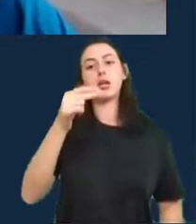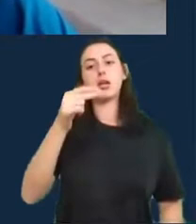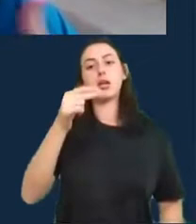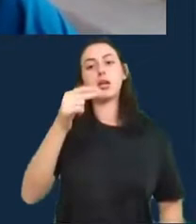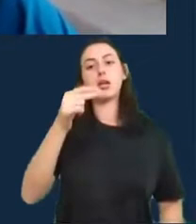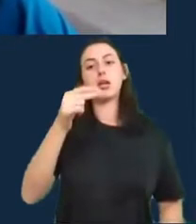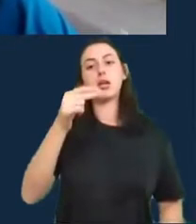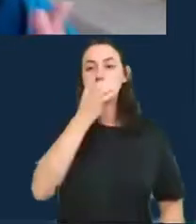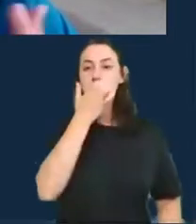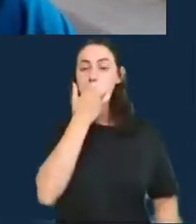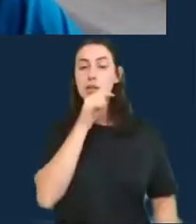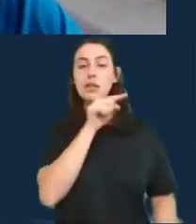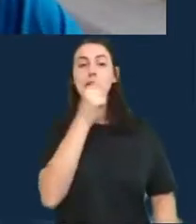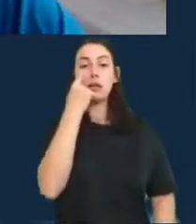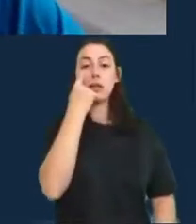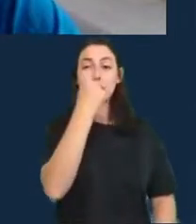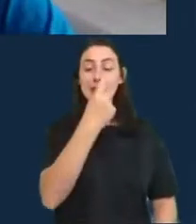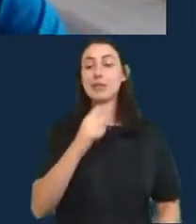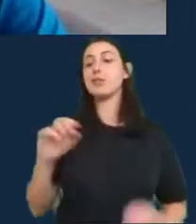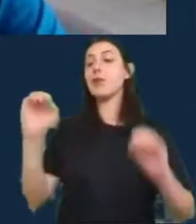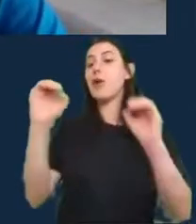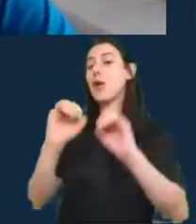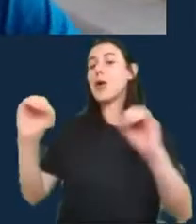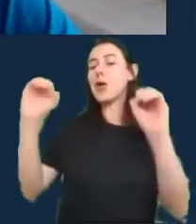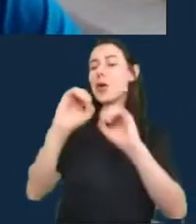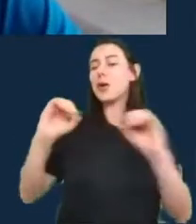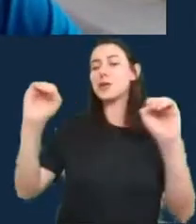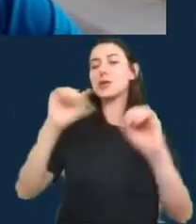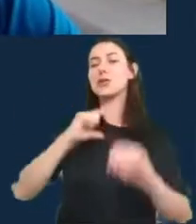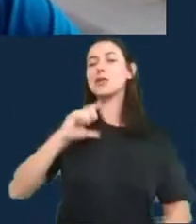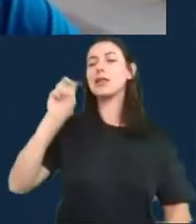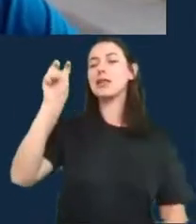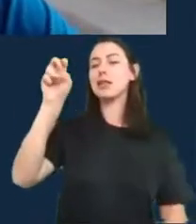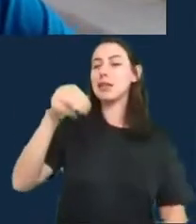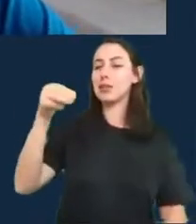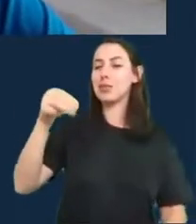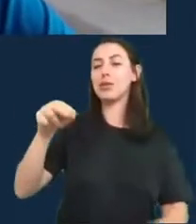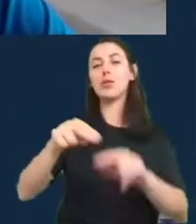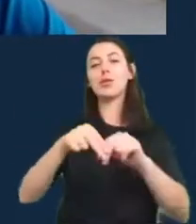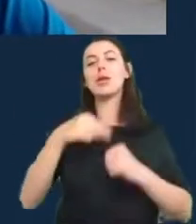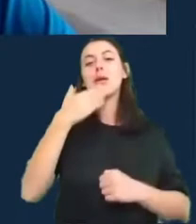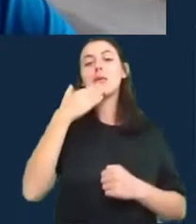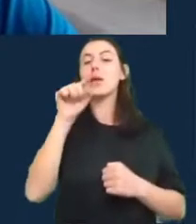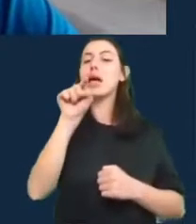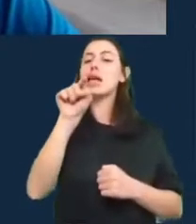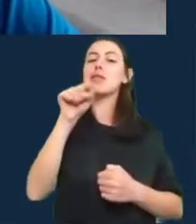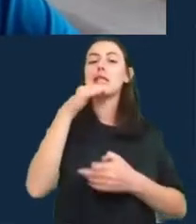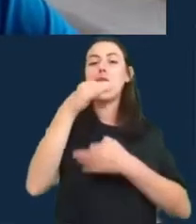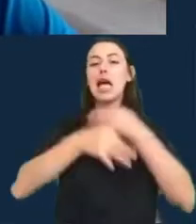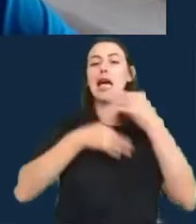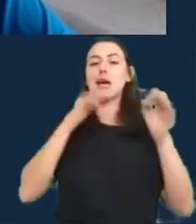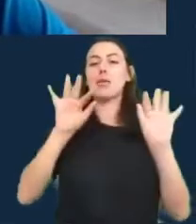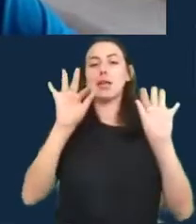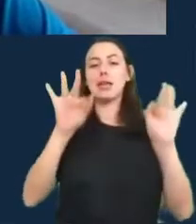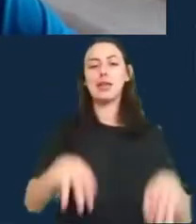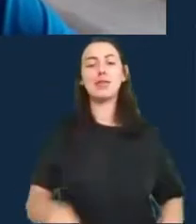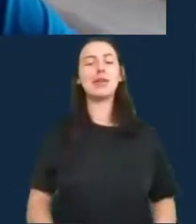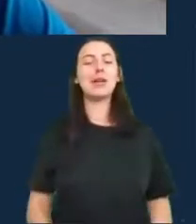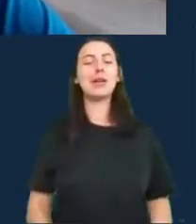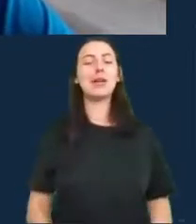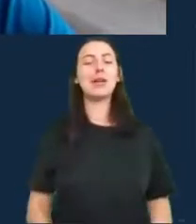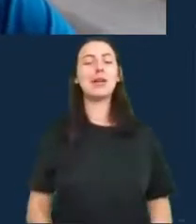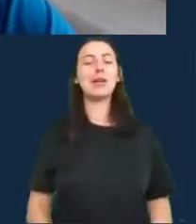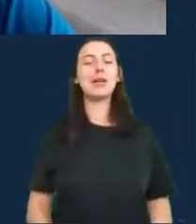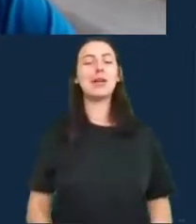então eu vou pedir que você fale seus comentários finais sim com certeza eu gostaria de agradecer a todos